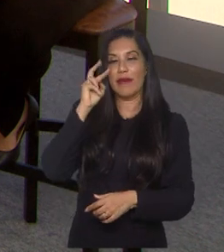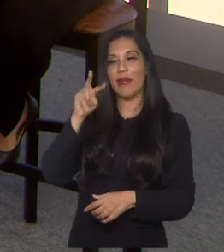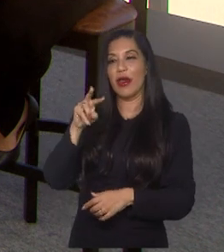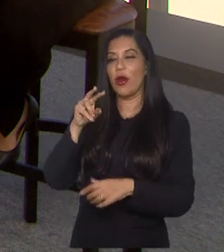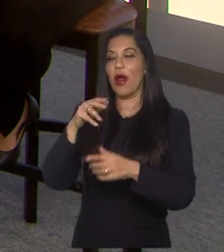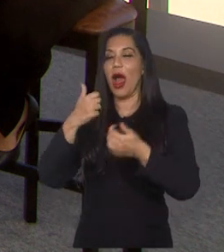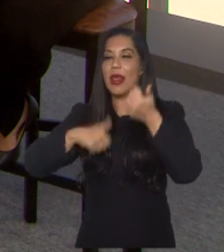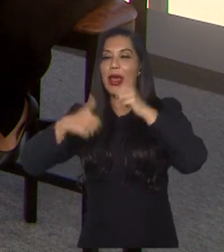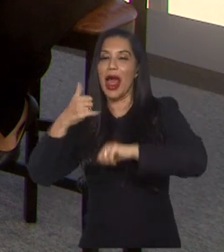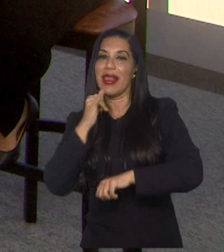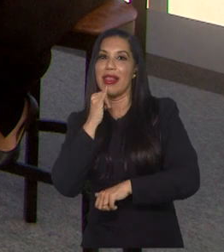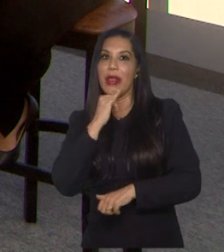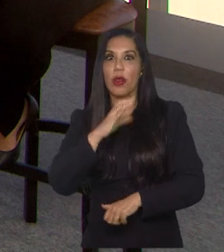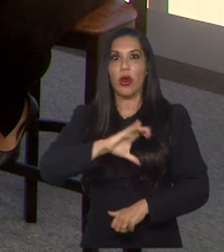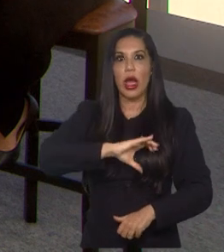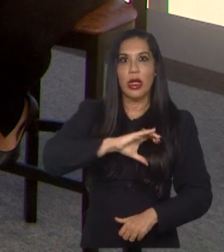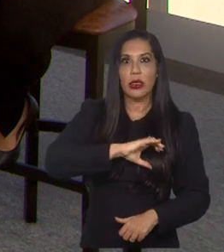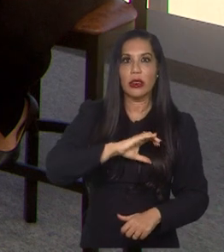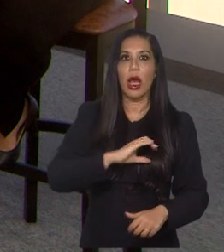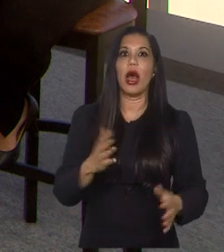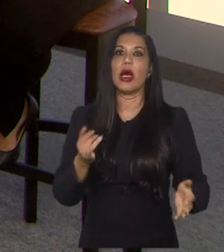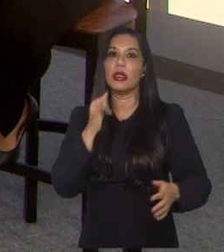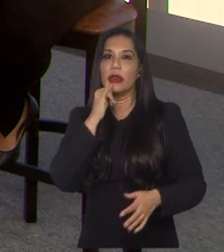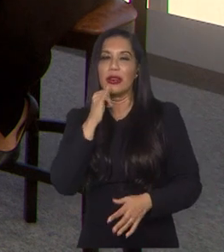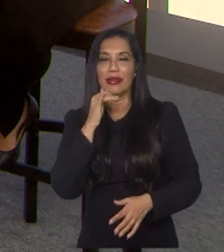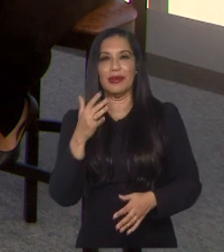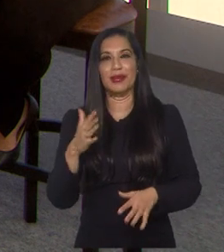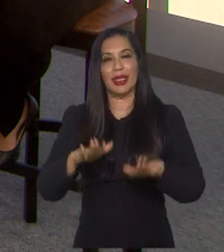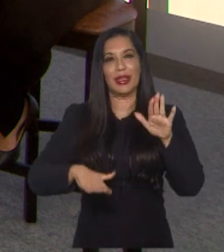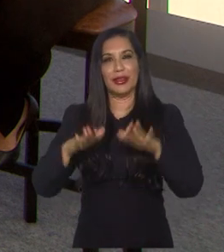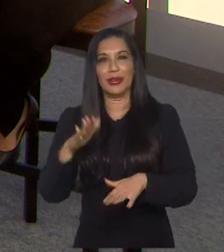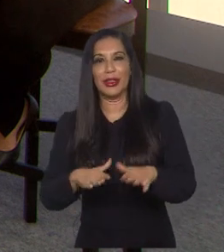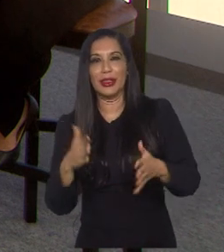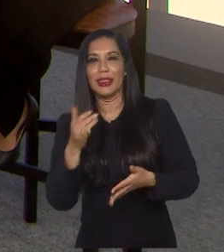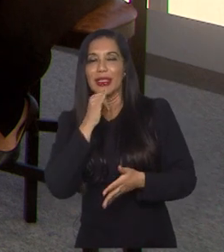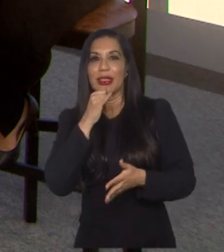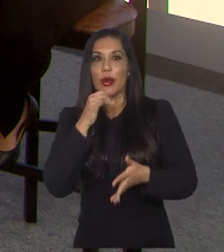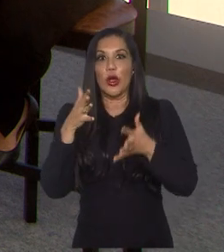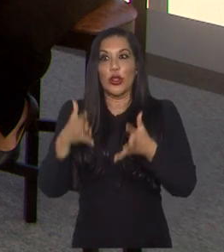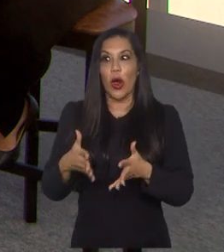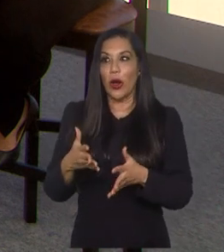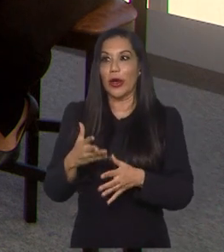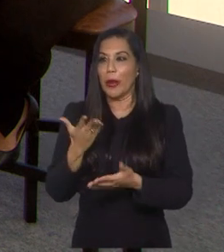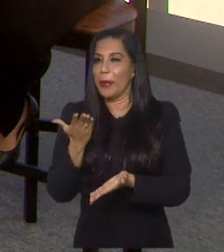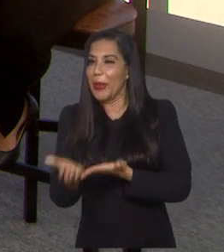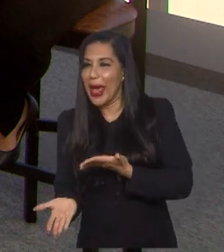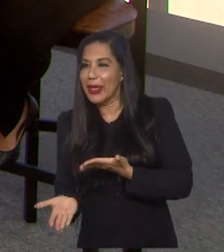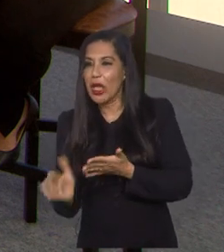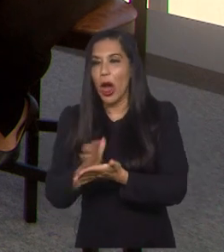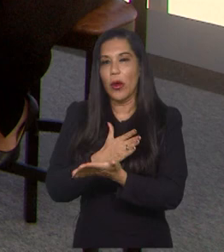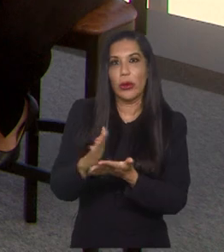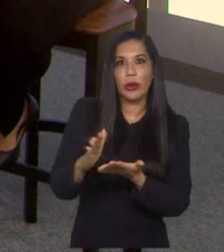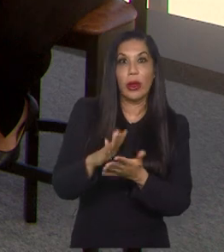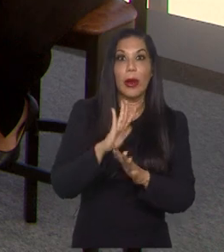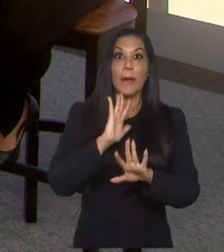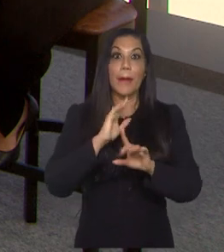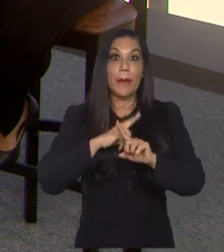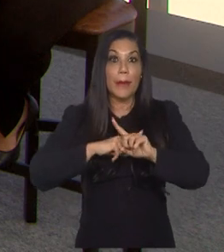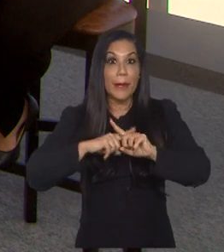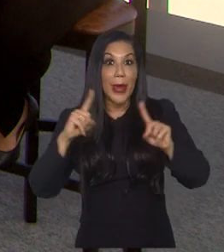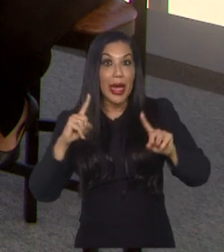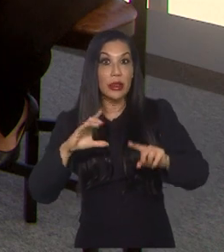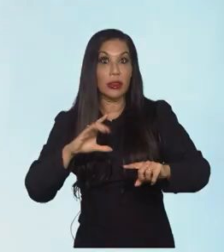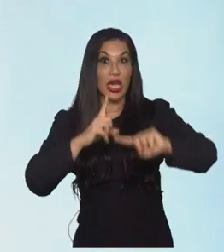e às vezes vê o Canadá tendo resultados às vezes um pouco estranhos, perdendo jogos que a gente acha que não deveria ter perdido, mas o Canadá em